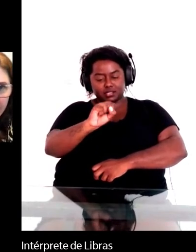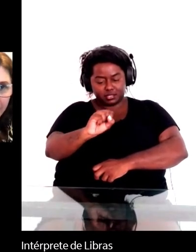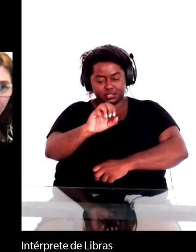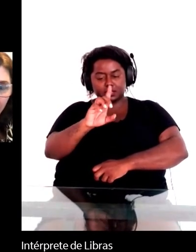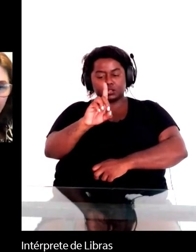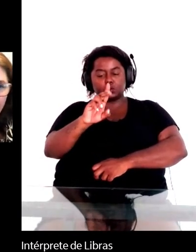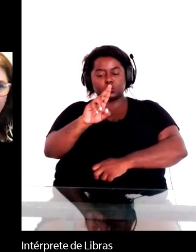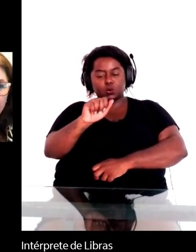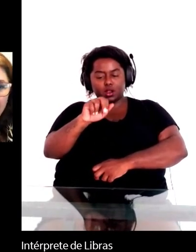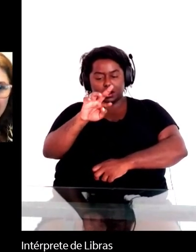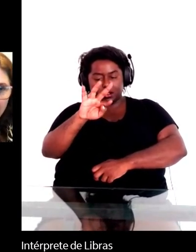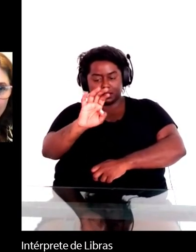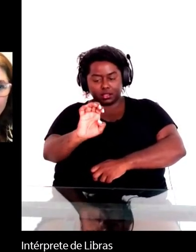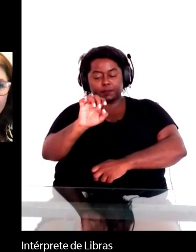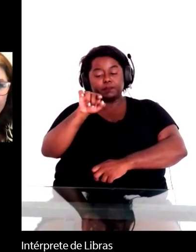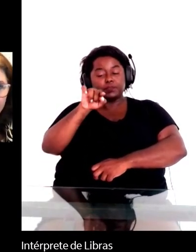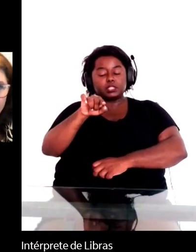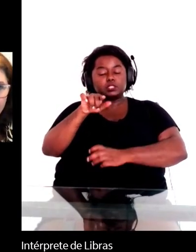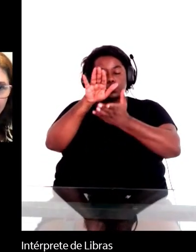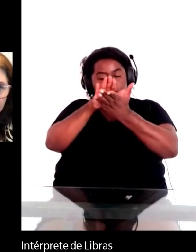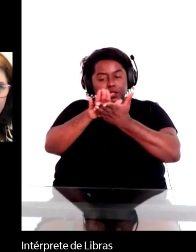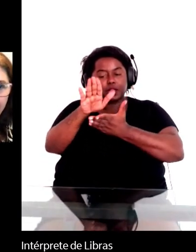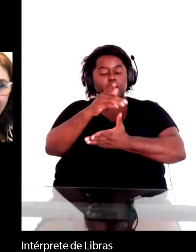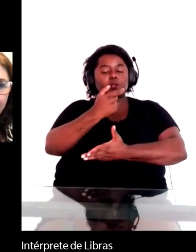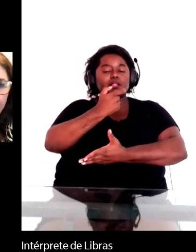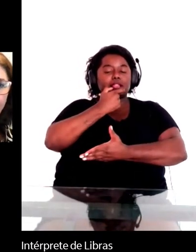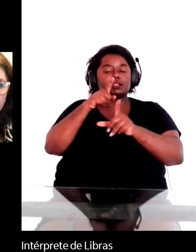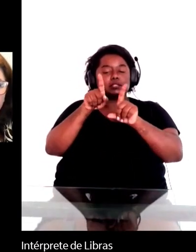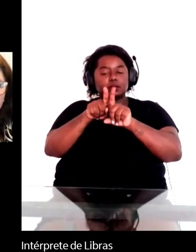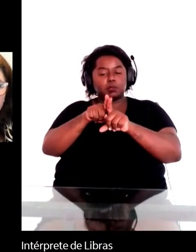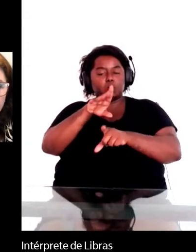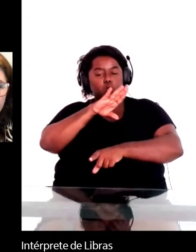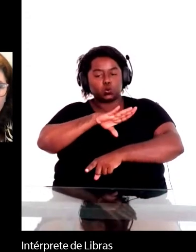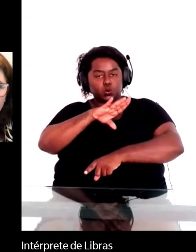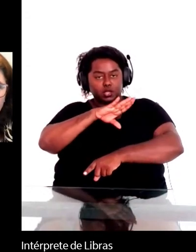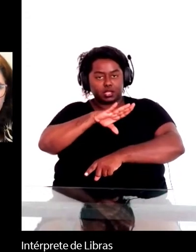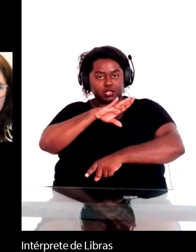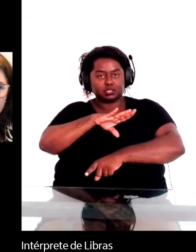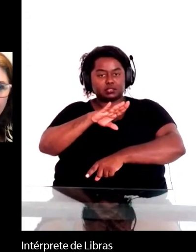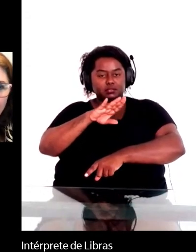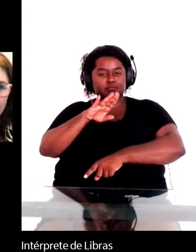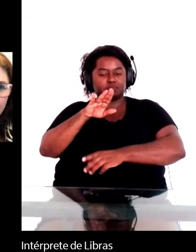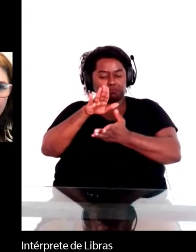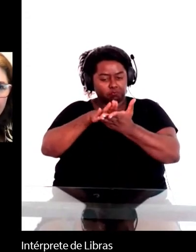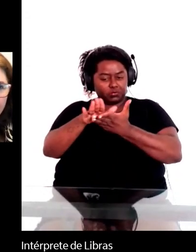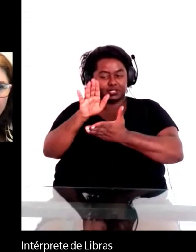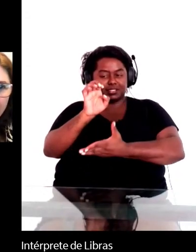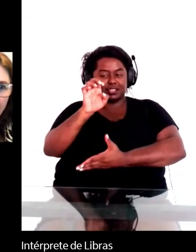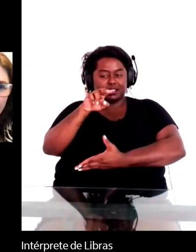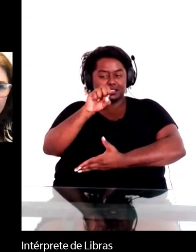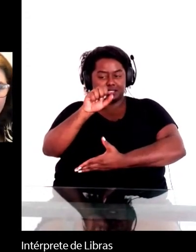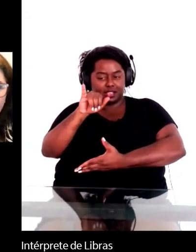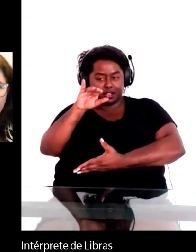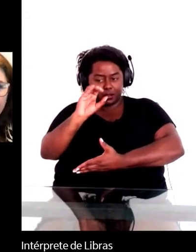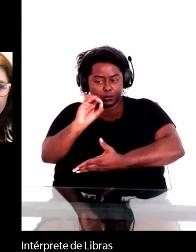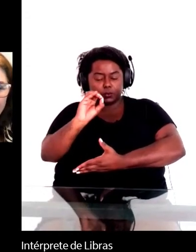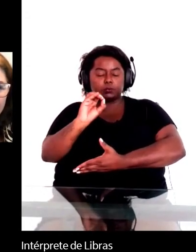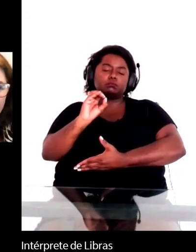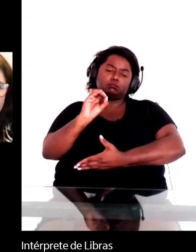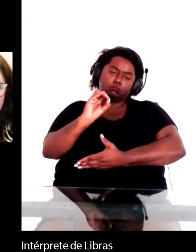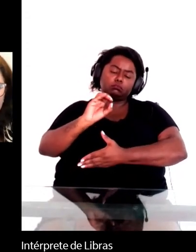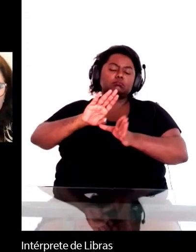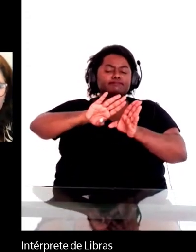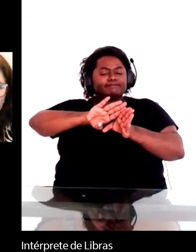português. Então, deixando de fora as questões polêmicas de sociais,